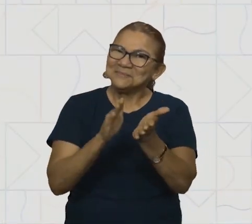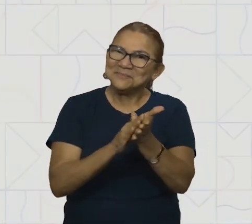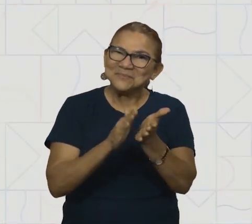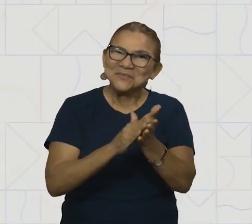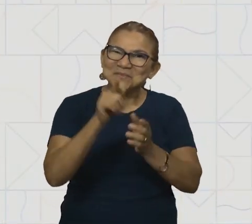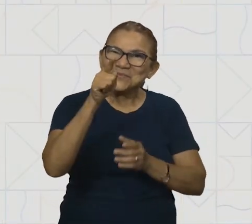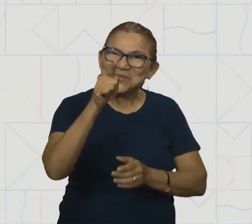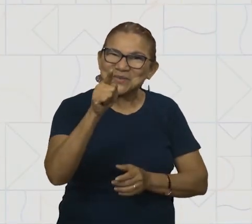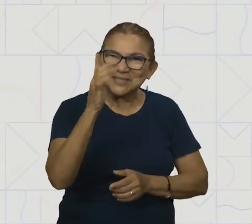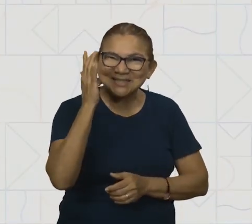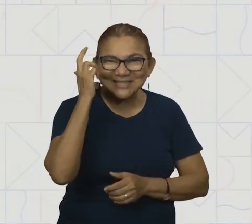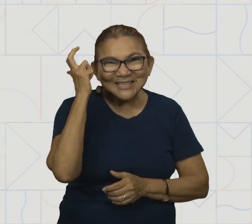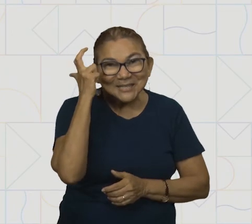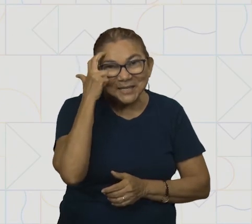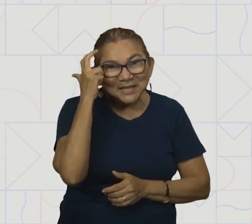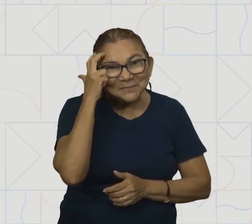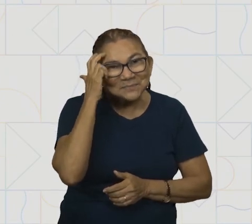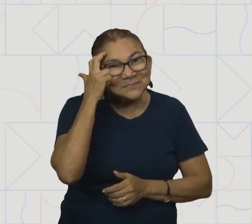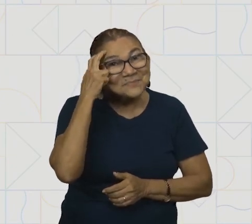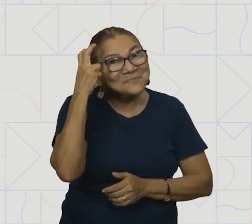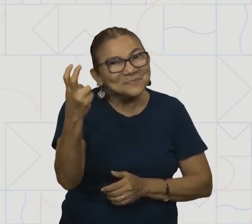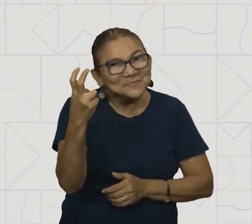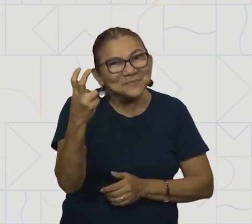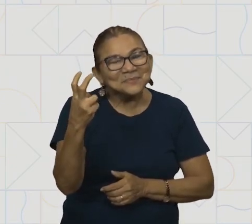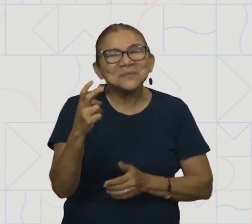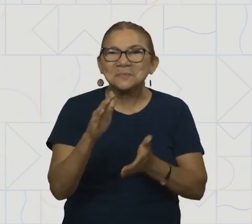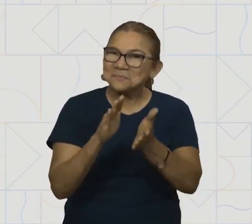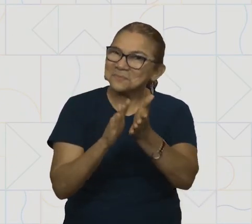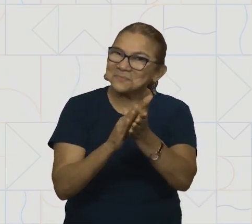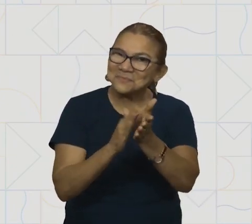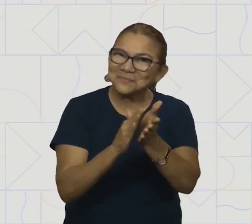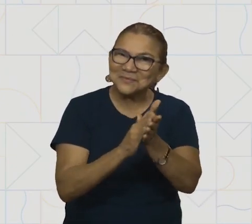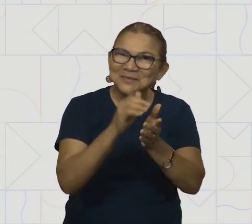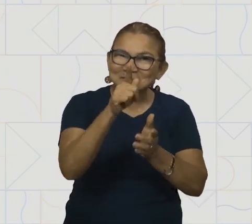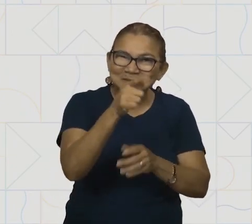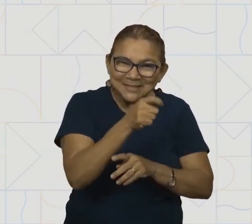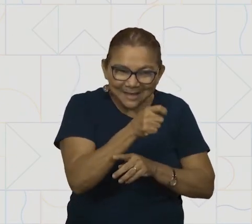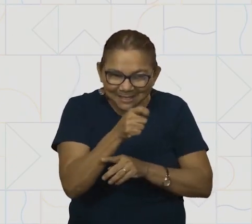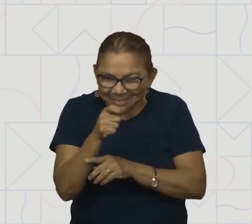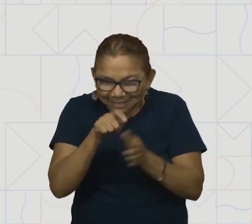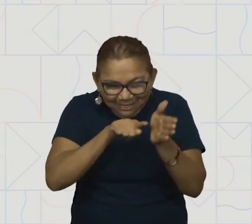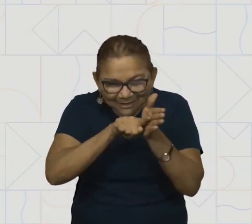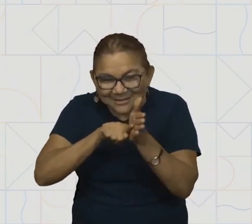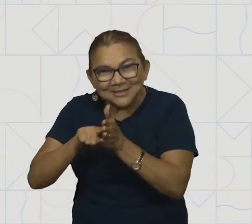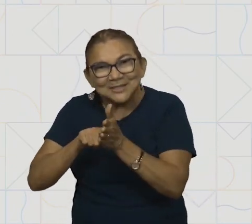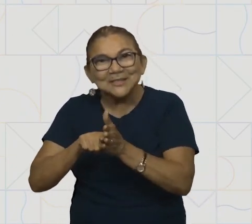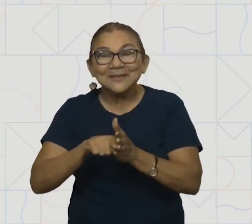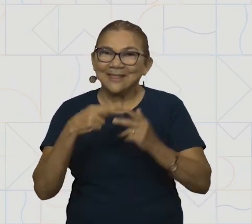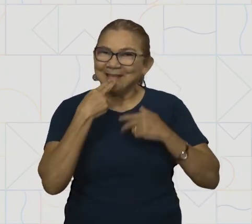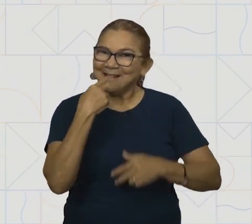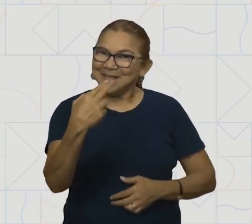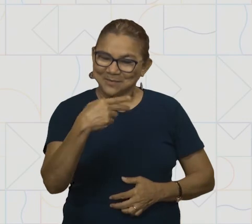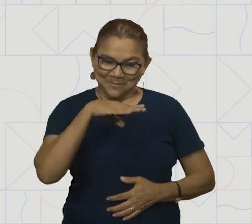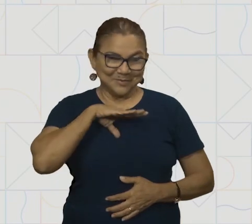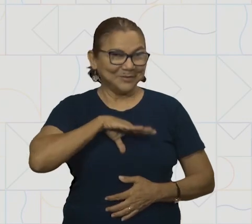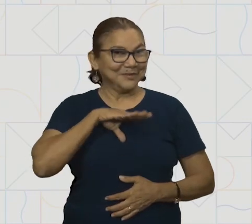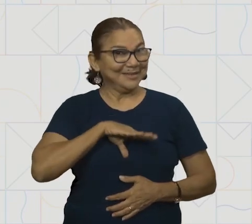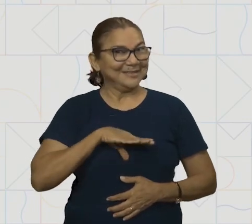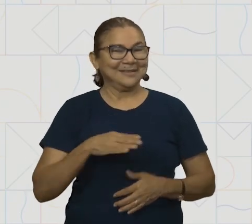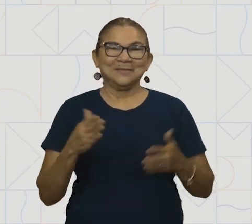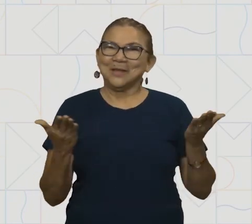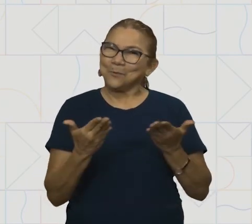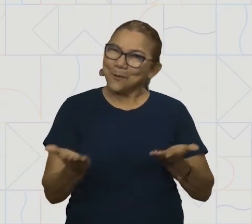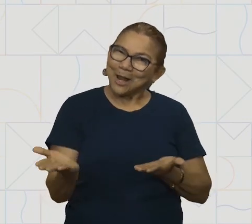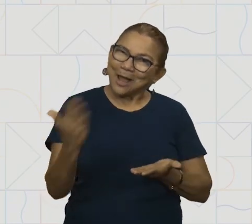que vocês são os verdadeiros detetives da língua portuguesa. Agora, crianças, eu convido